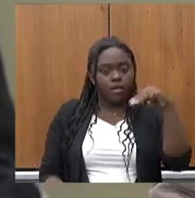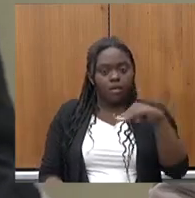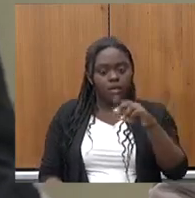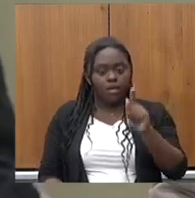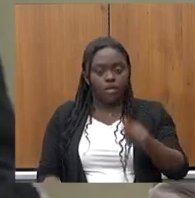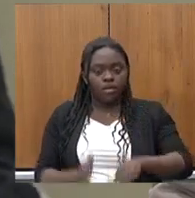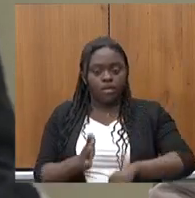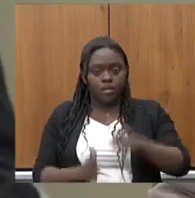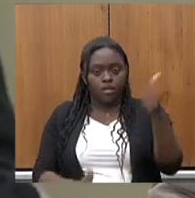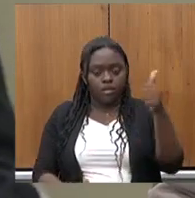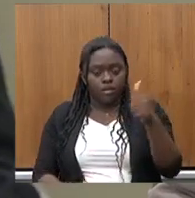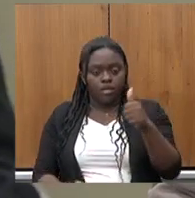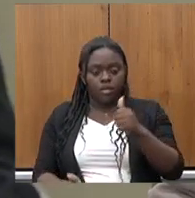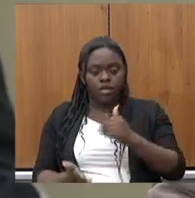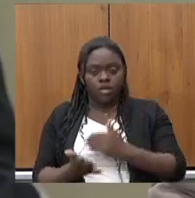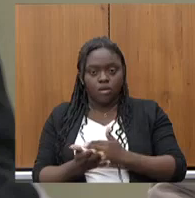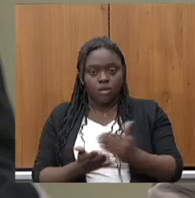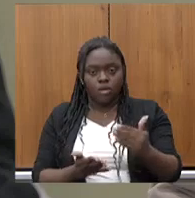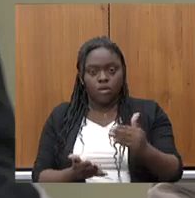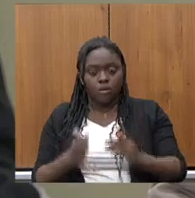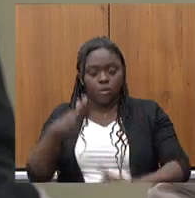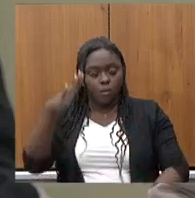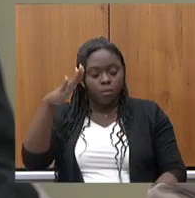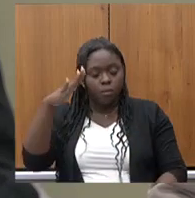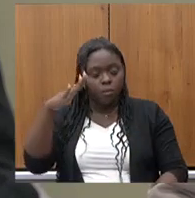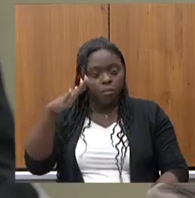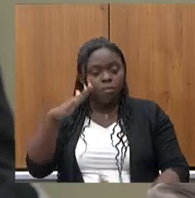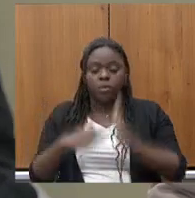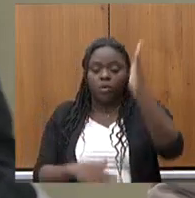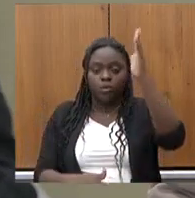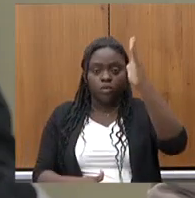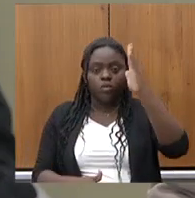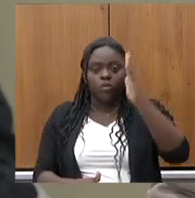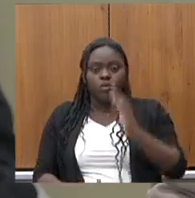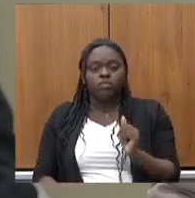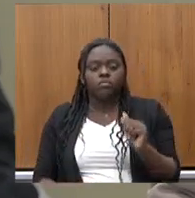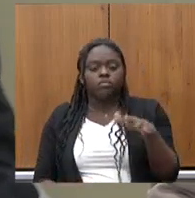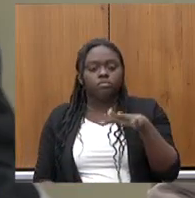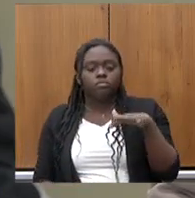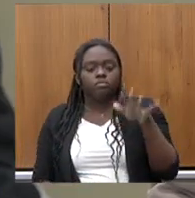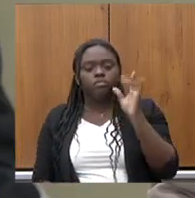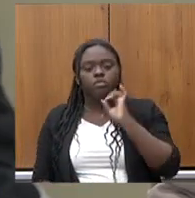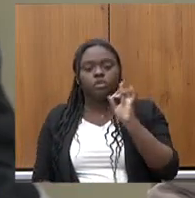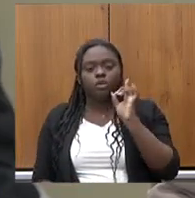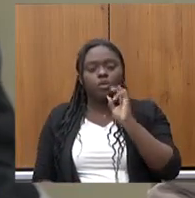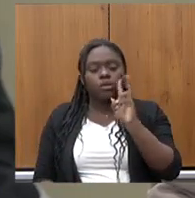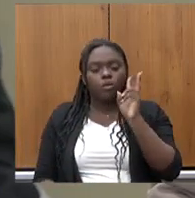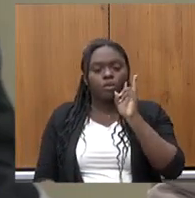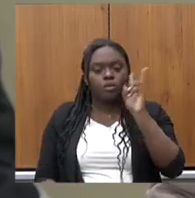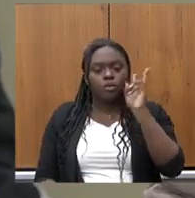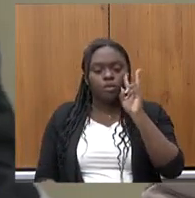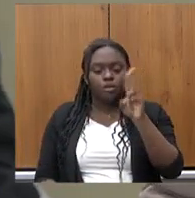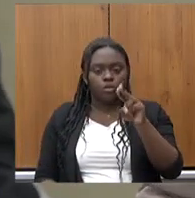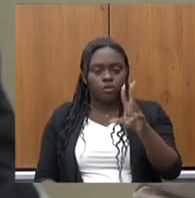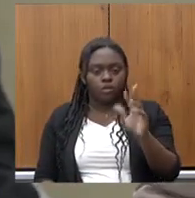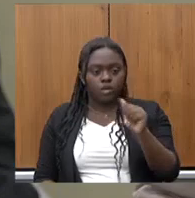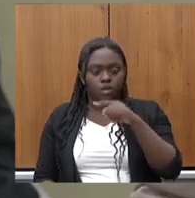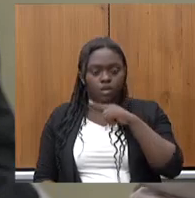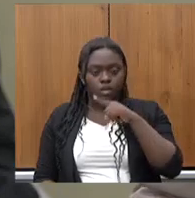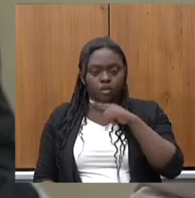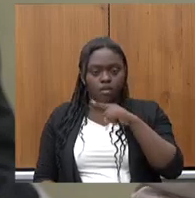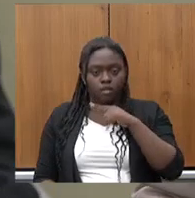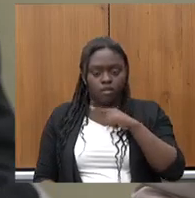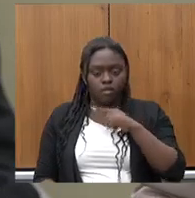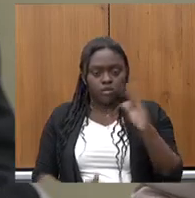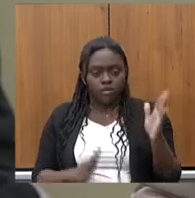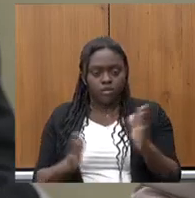atingiu um pico nunca na média histórica nunca houve esse pico de execução. Pode passar, por favor?